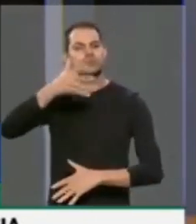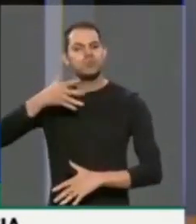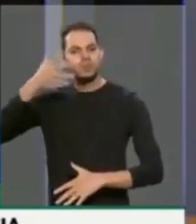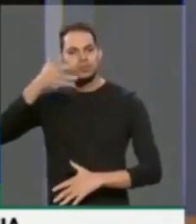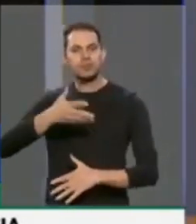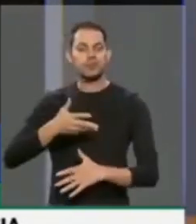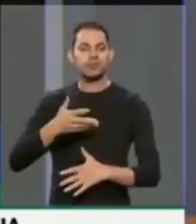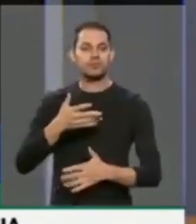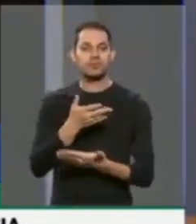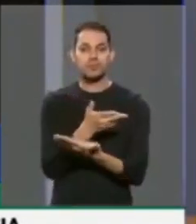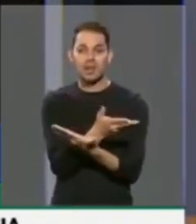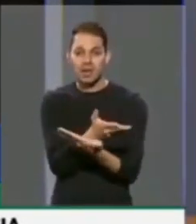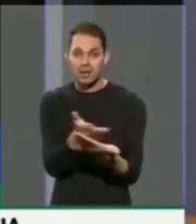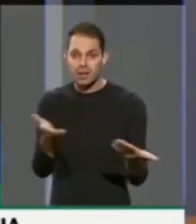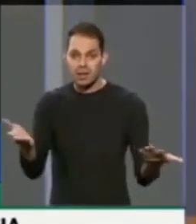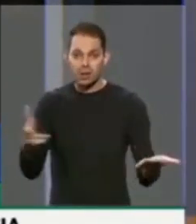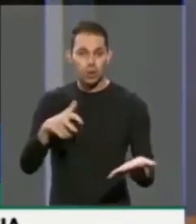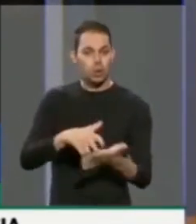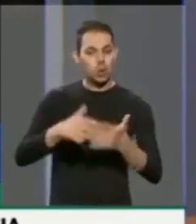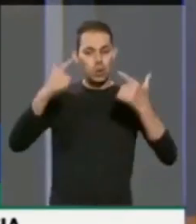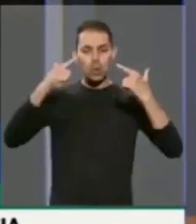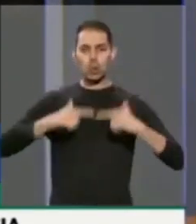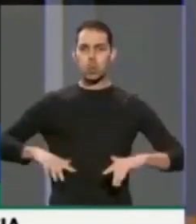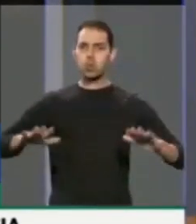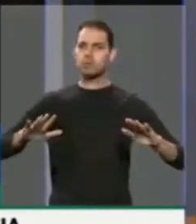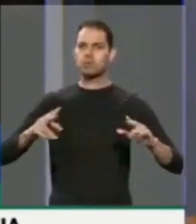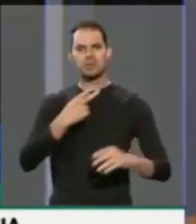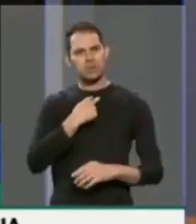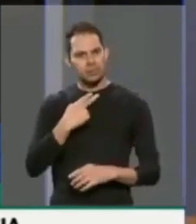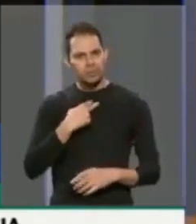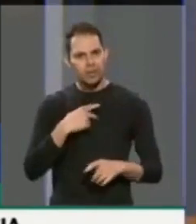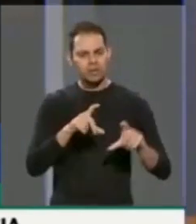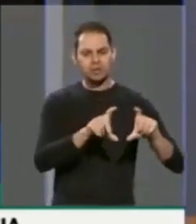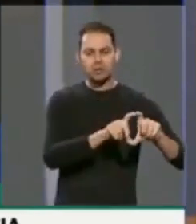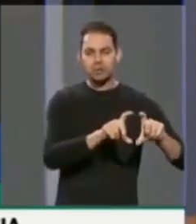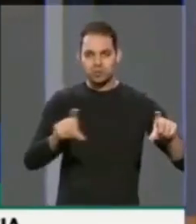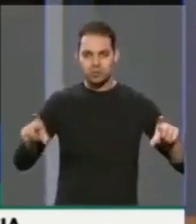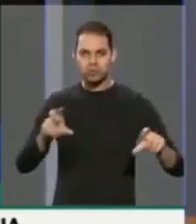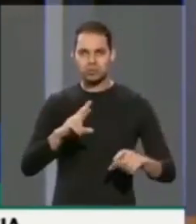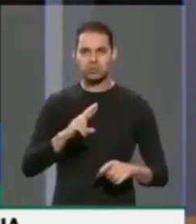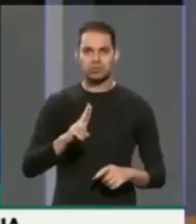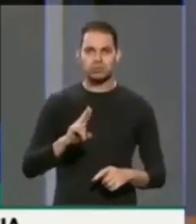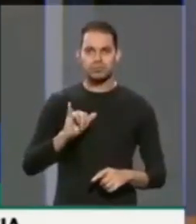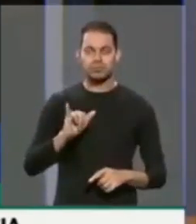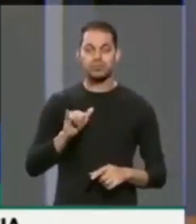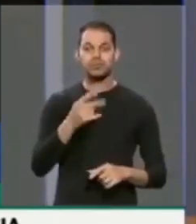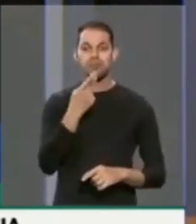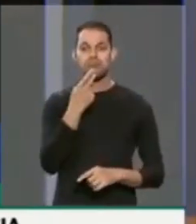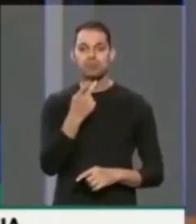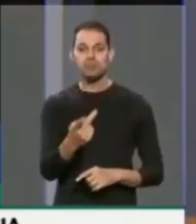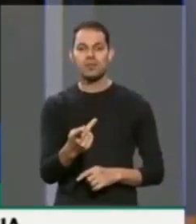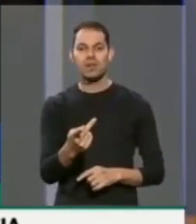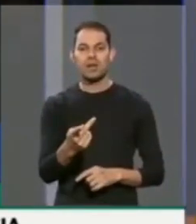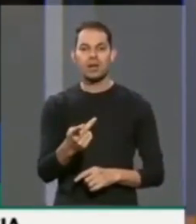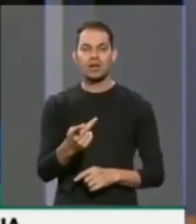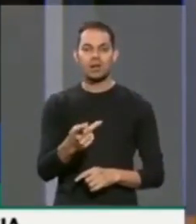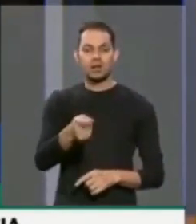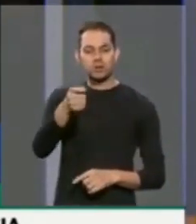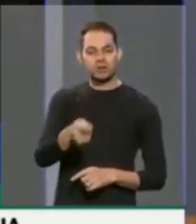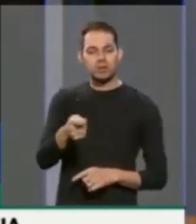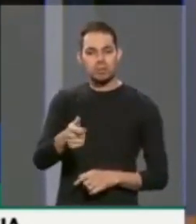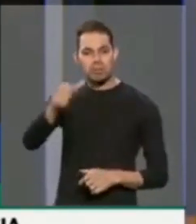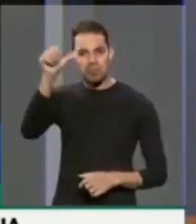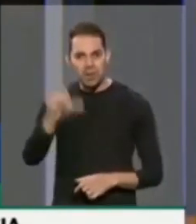isso não ficaria dessa forma. Existe um ditado de Rui Barbosa que fala que a pior ditadura é do